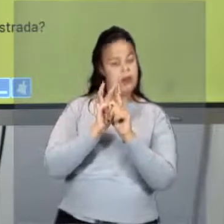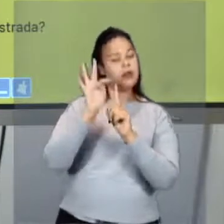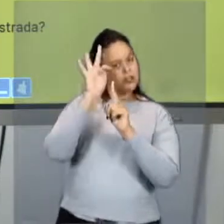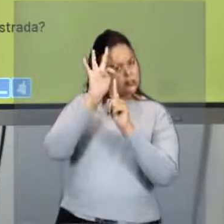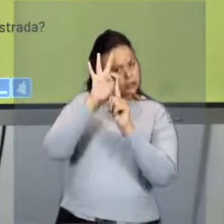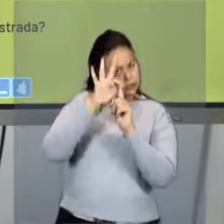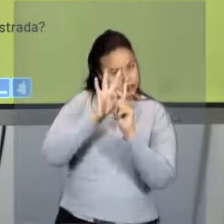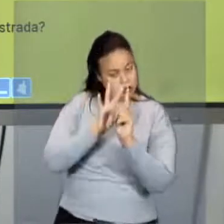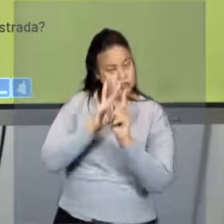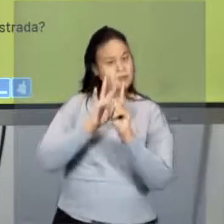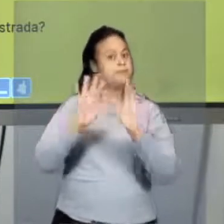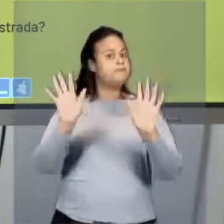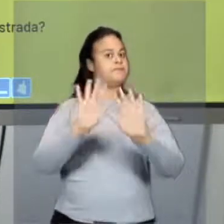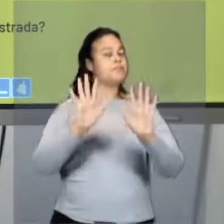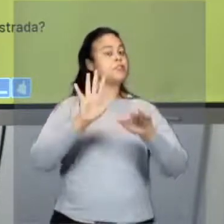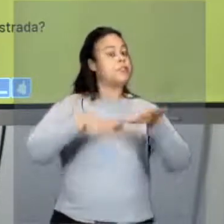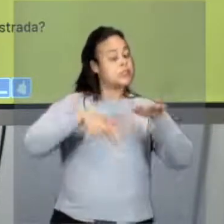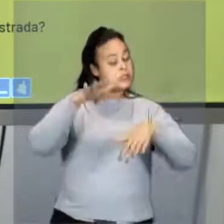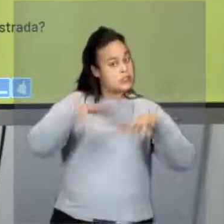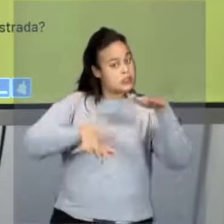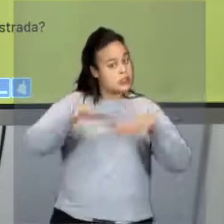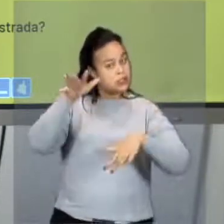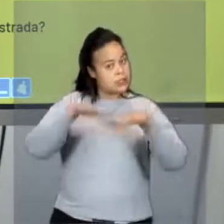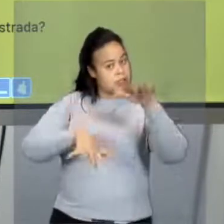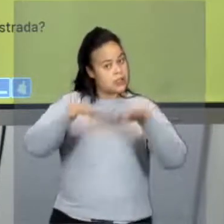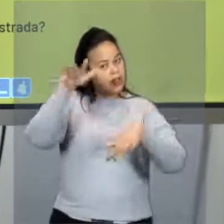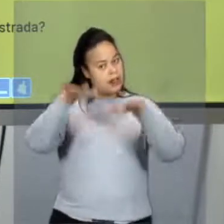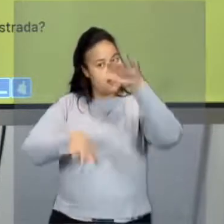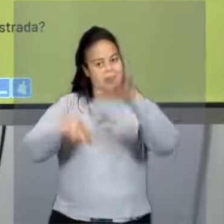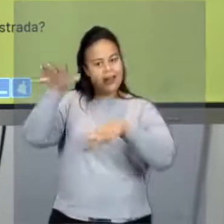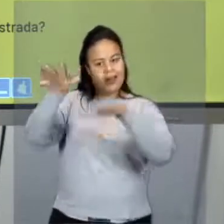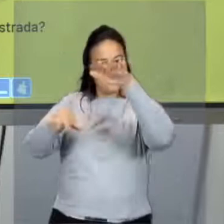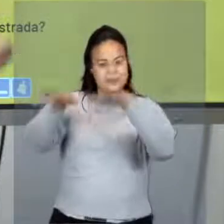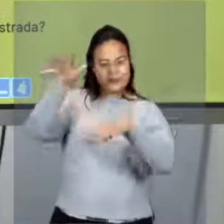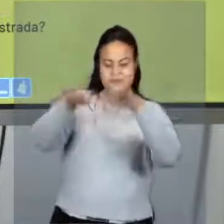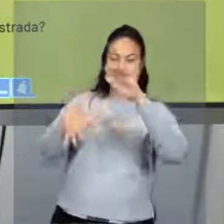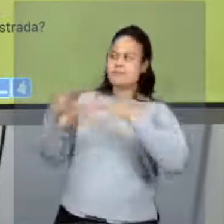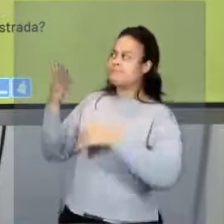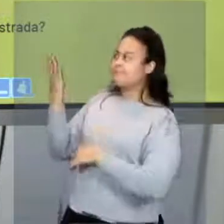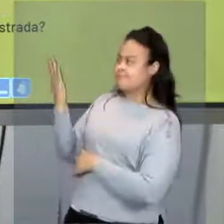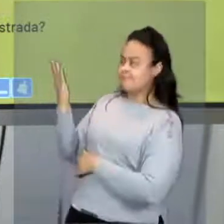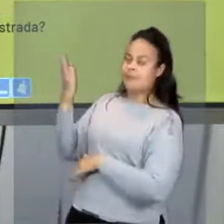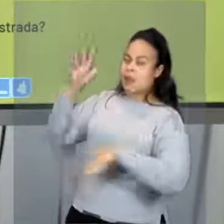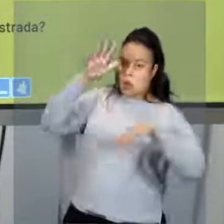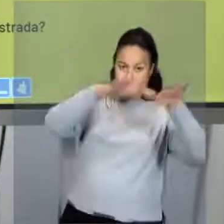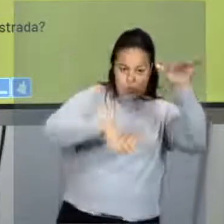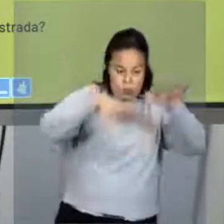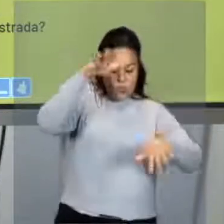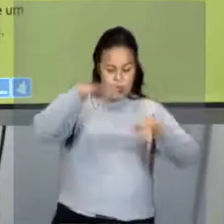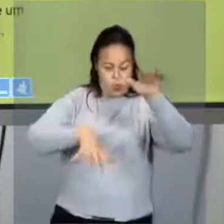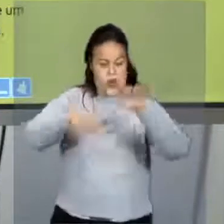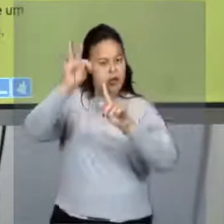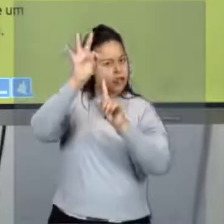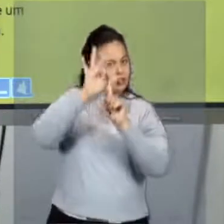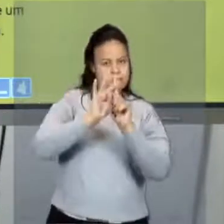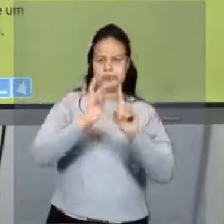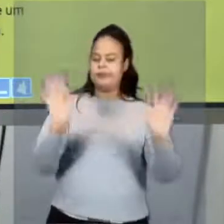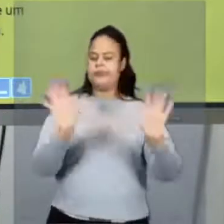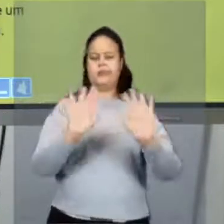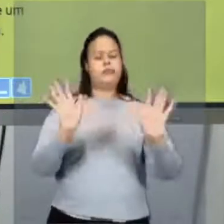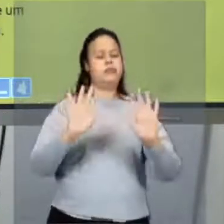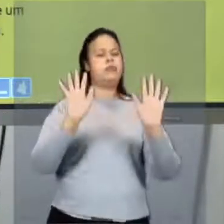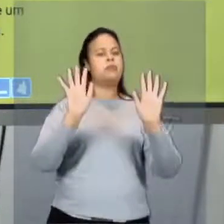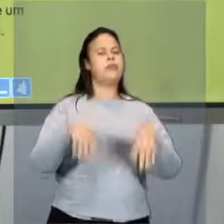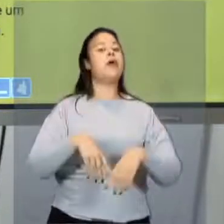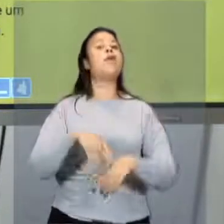diminuição da temperatura, não. Ela variou, tá? 23, 18, 19, 22, 23, então ela varia. Não existe uma diminuição, não. Então, isso aqui é